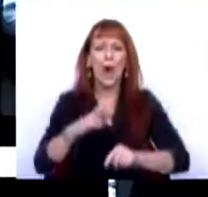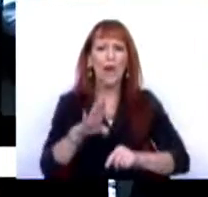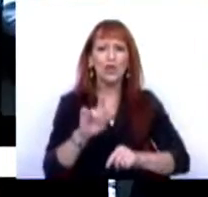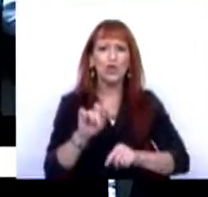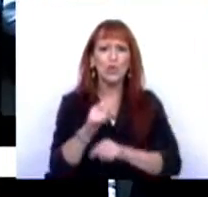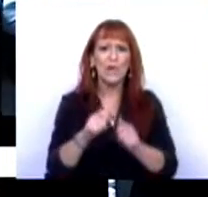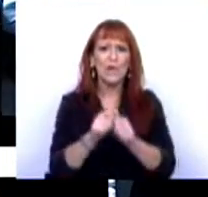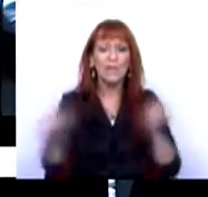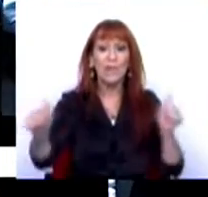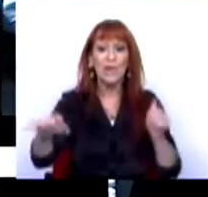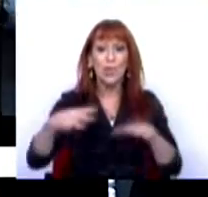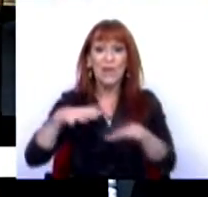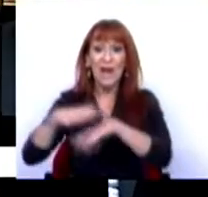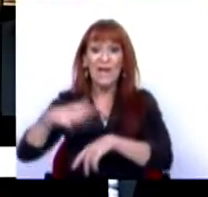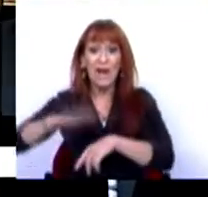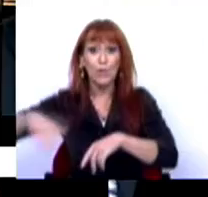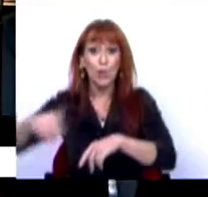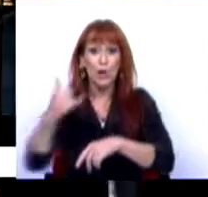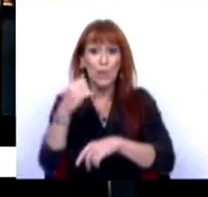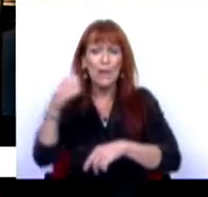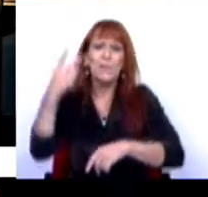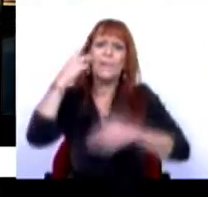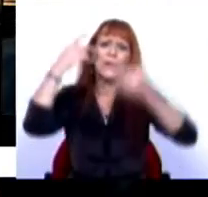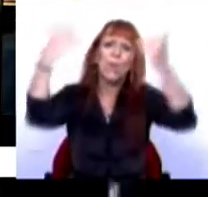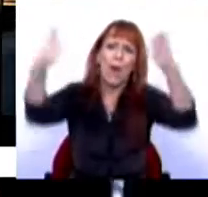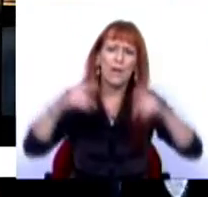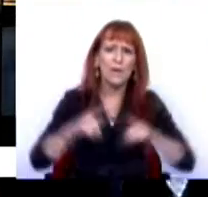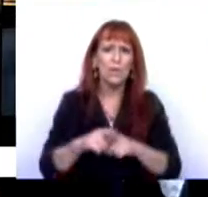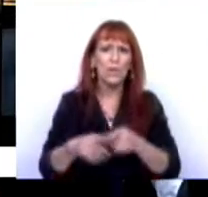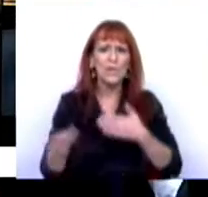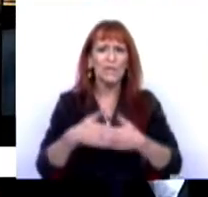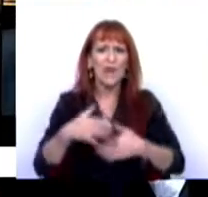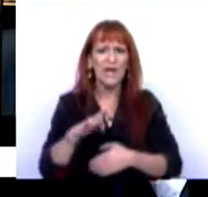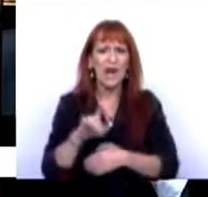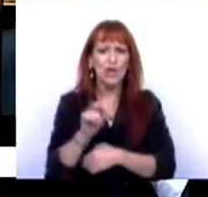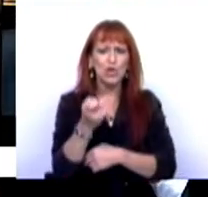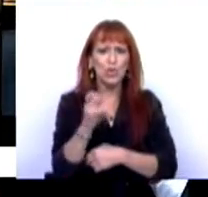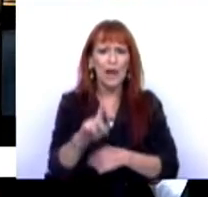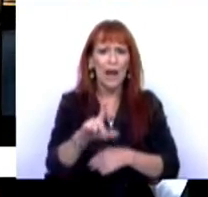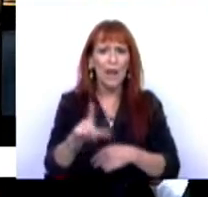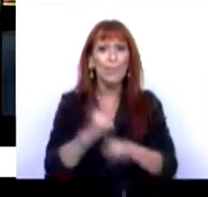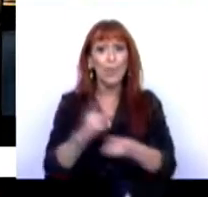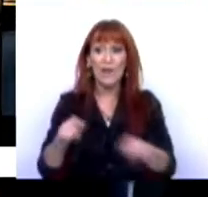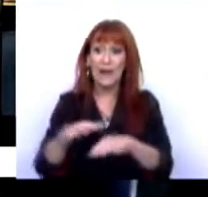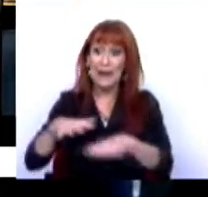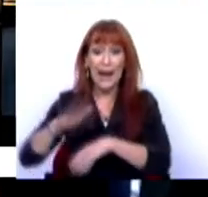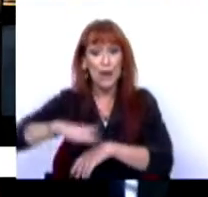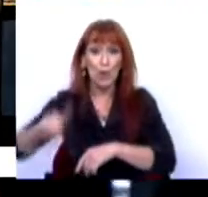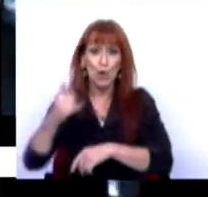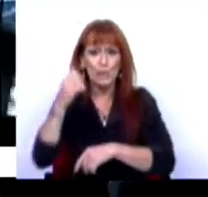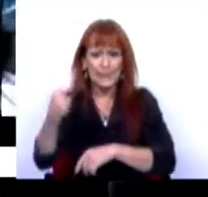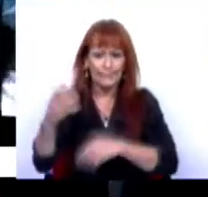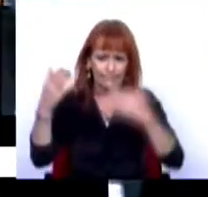até está na zona, na Rede Natura 2000. Vejam lá, vamos fechar Algestrel exatamente porque ela está na Rede Natura 2000.